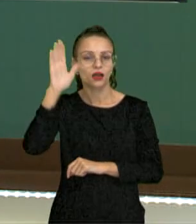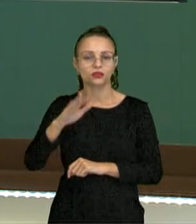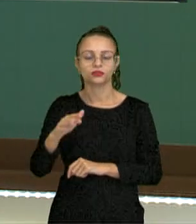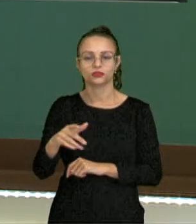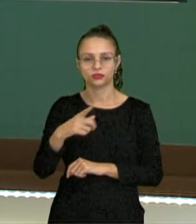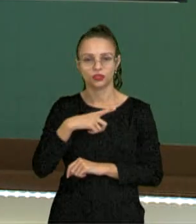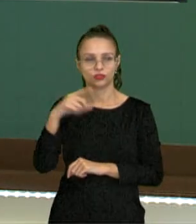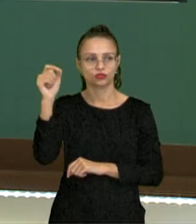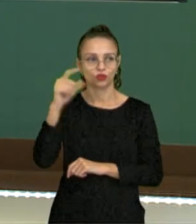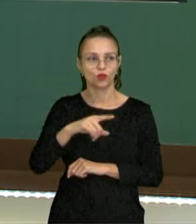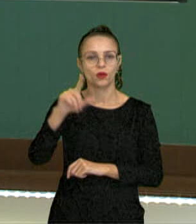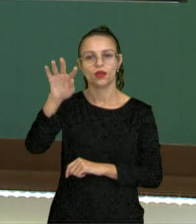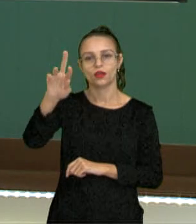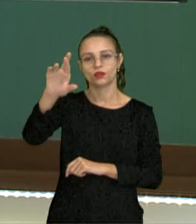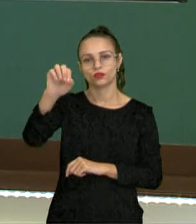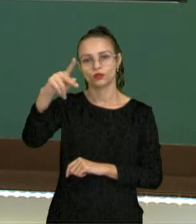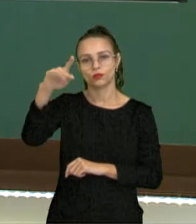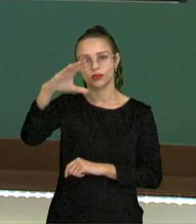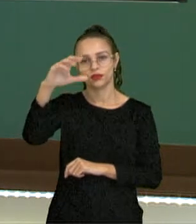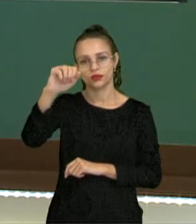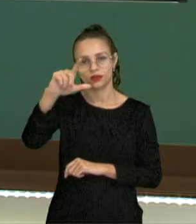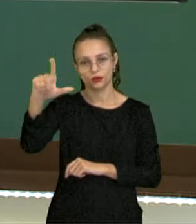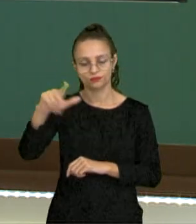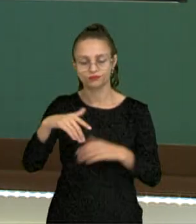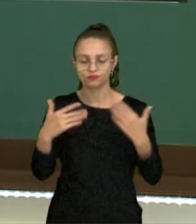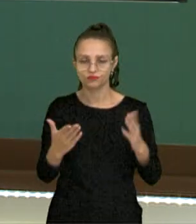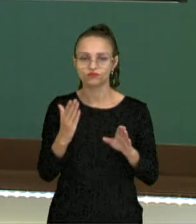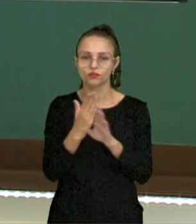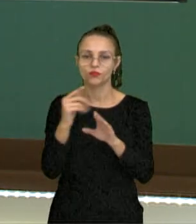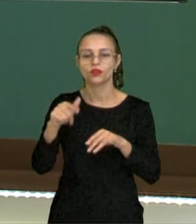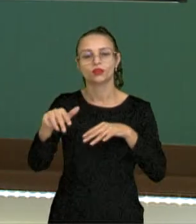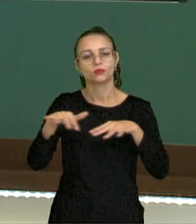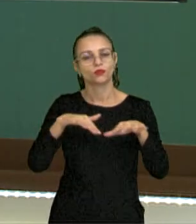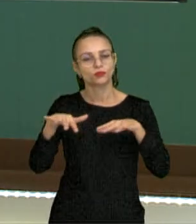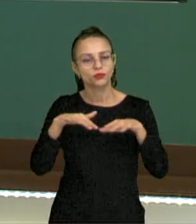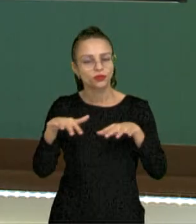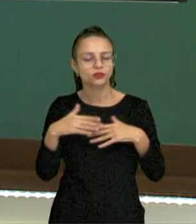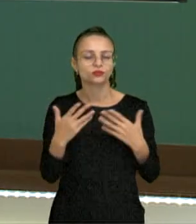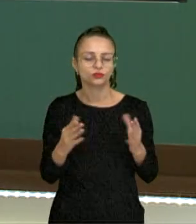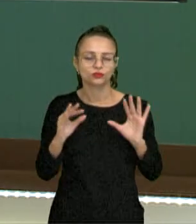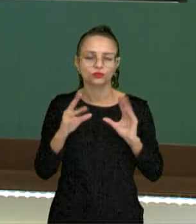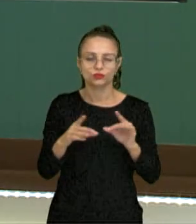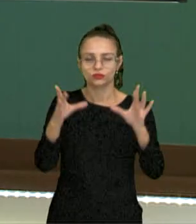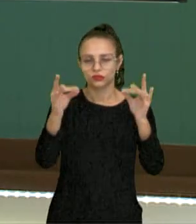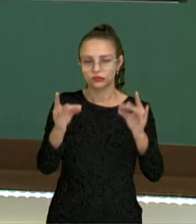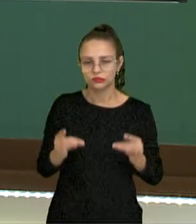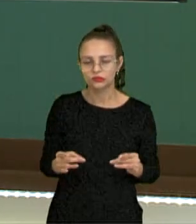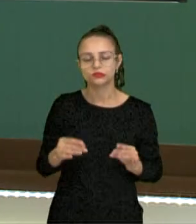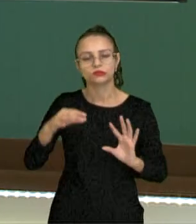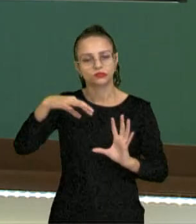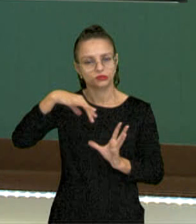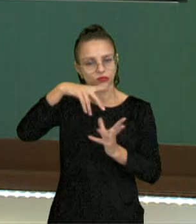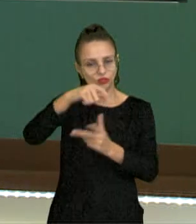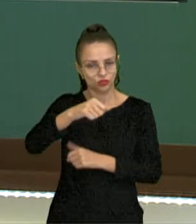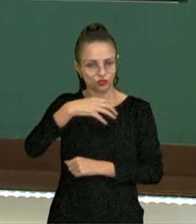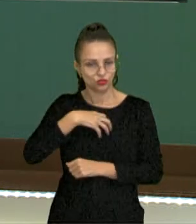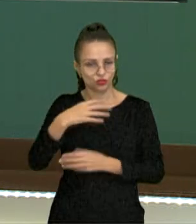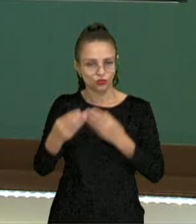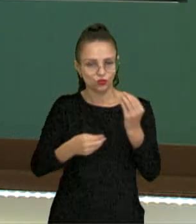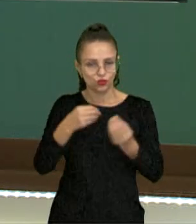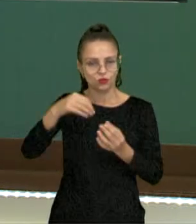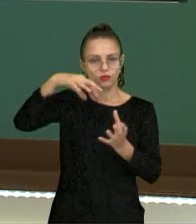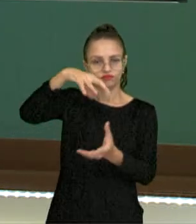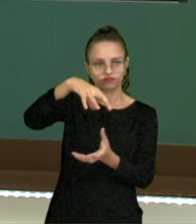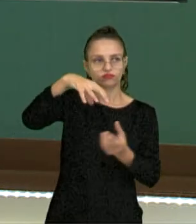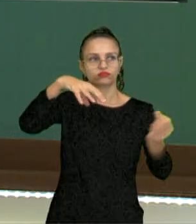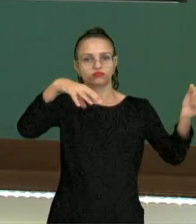ou intertropical. A partir dessa movimentação, desses movimentos da Terra, dessa maneira como o Sol aquece o